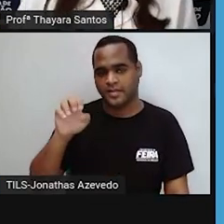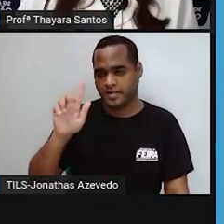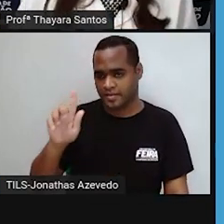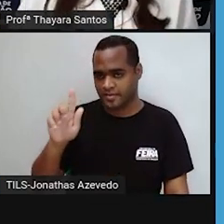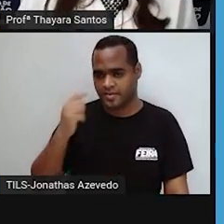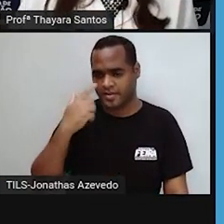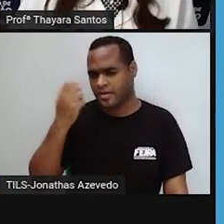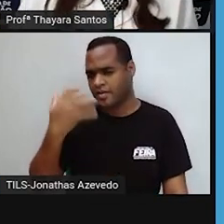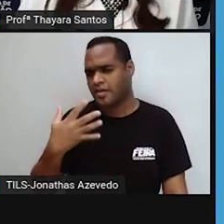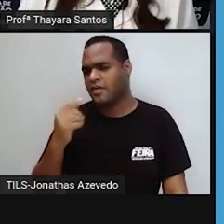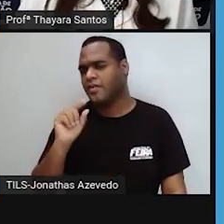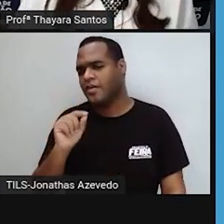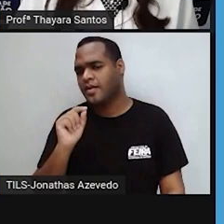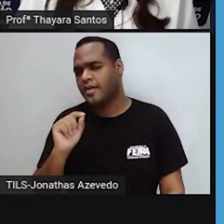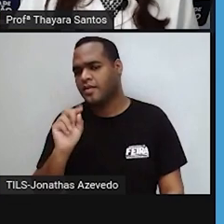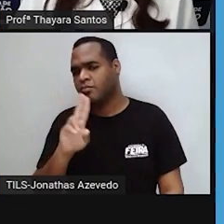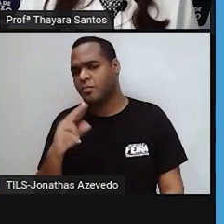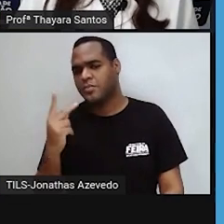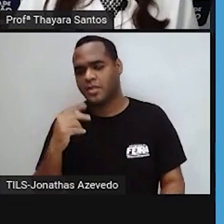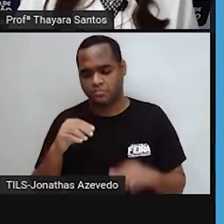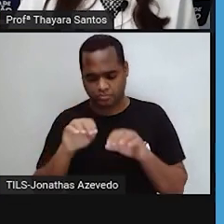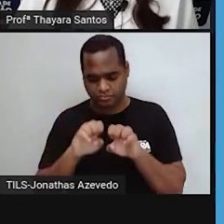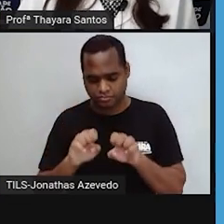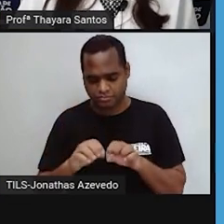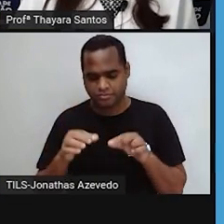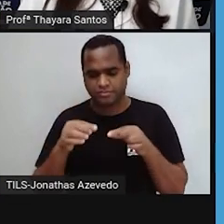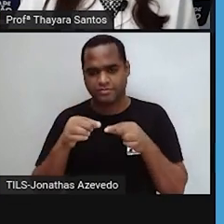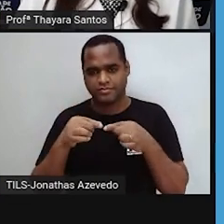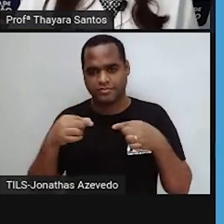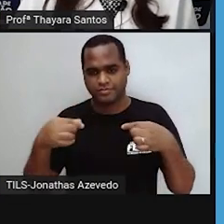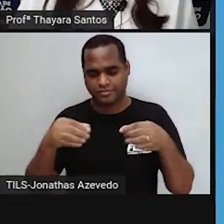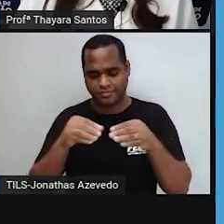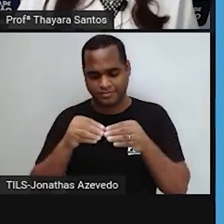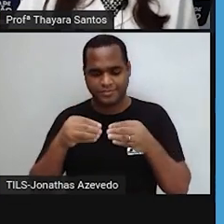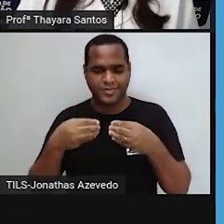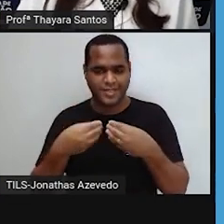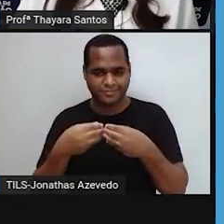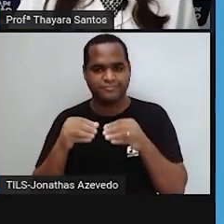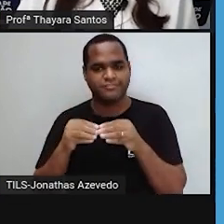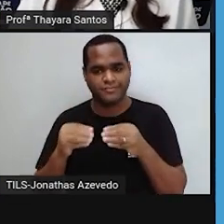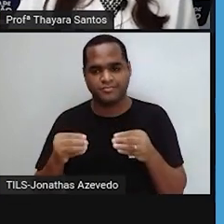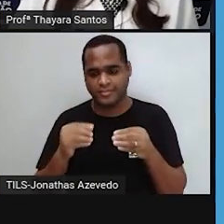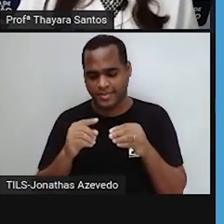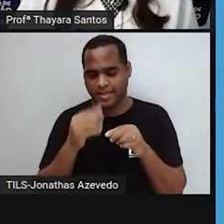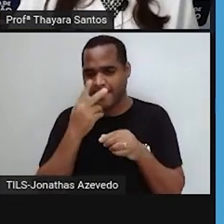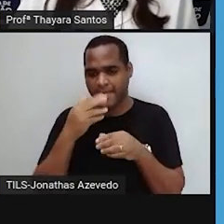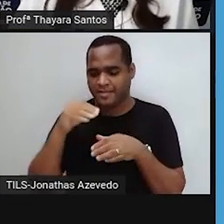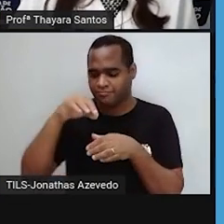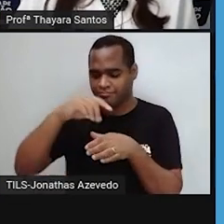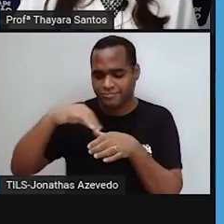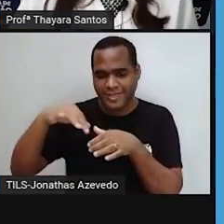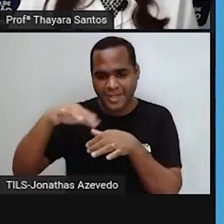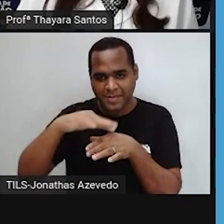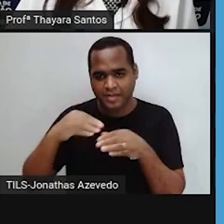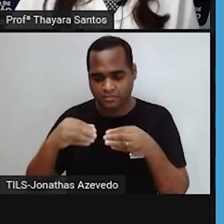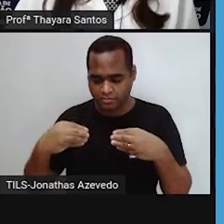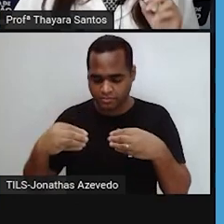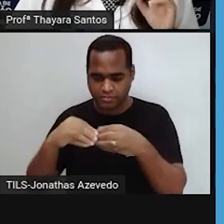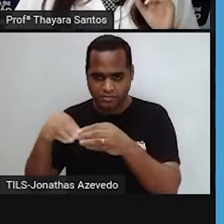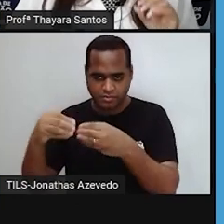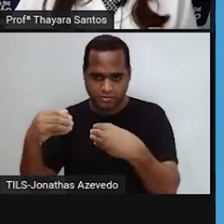Retículo endoplasmático é essa estrutura aqui, que também tem essas dobraduras, né? Essas cisternas aqui, esses empilhamentos.